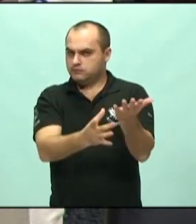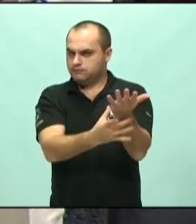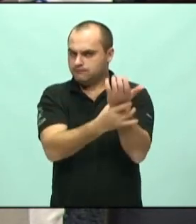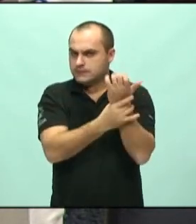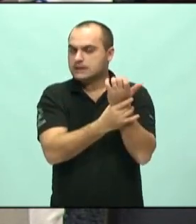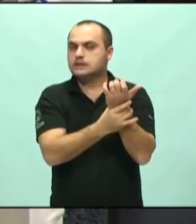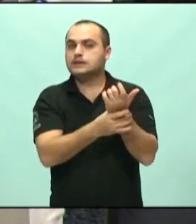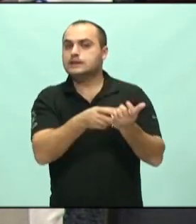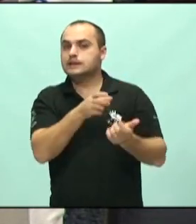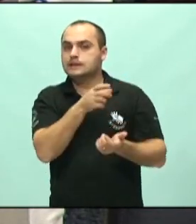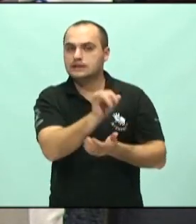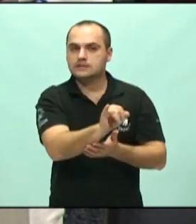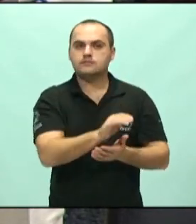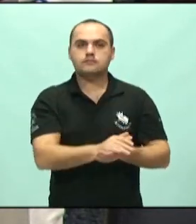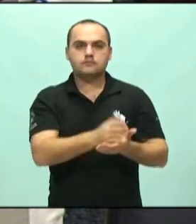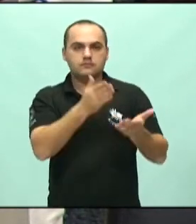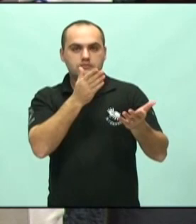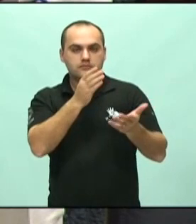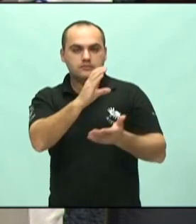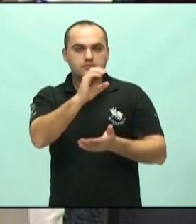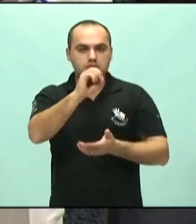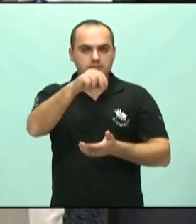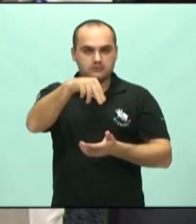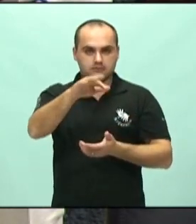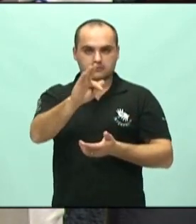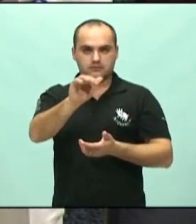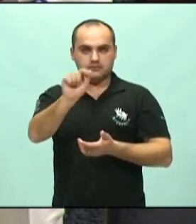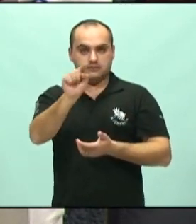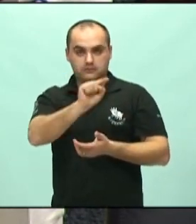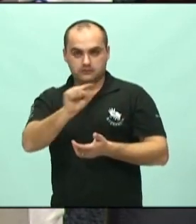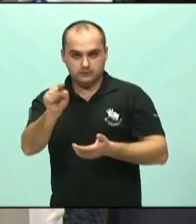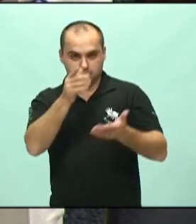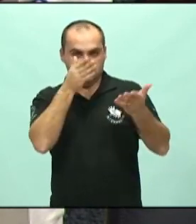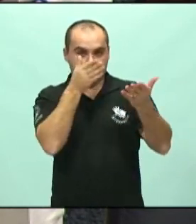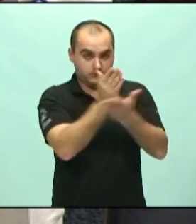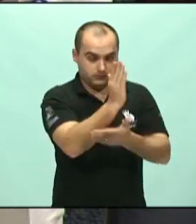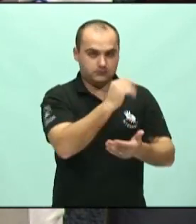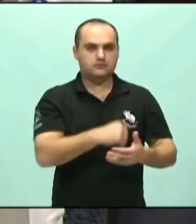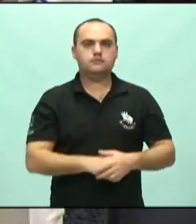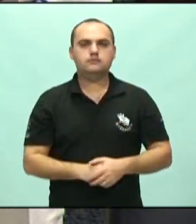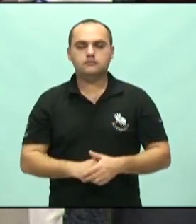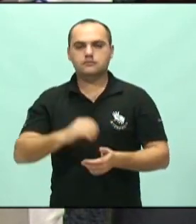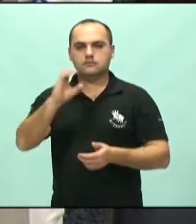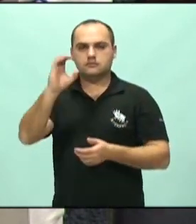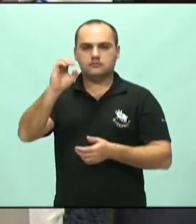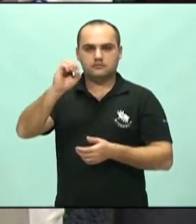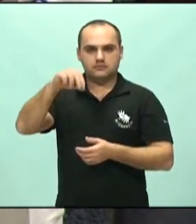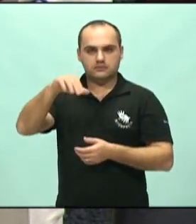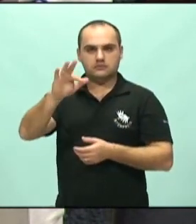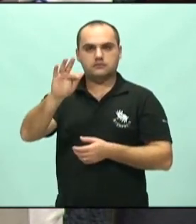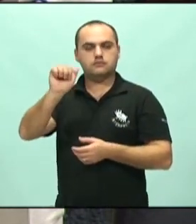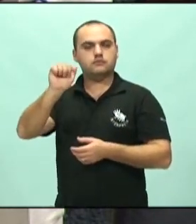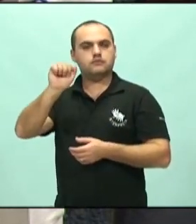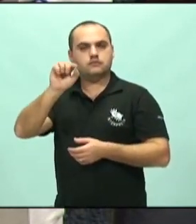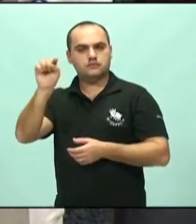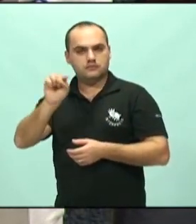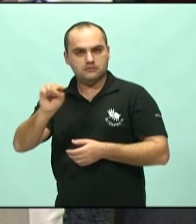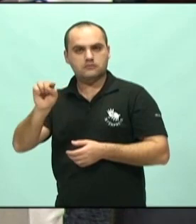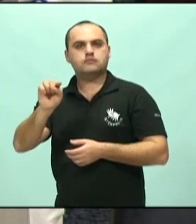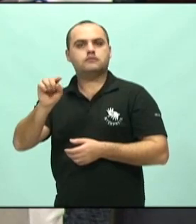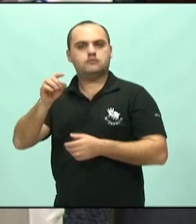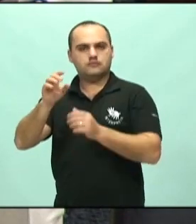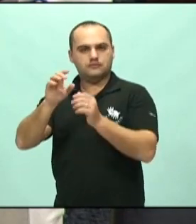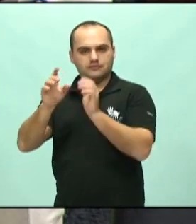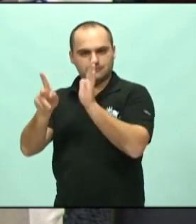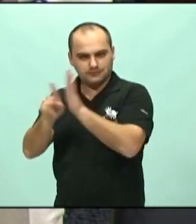se ele passa pela aprovação do CONFAS. O CONFAS é um conselho que é formado por todos os Estados brasileiros. E a